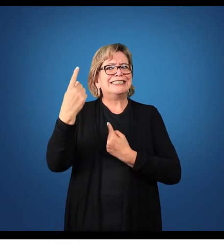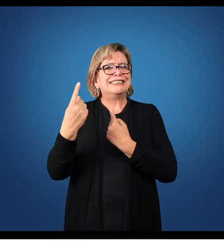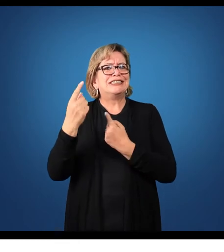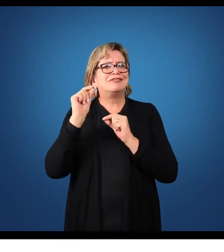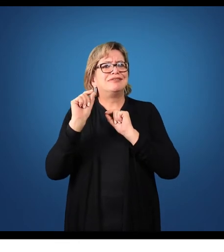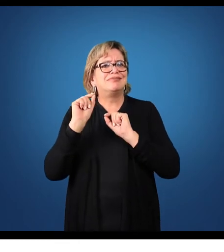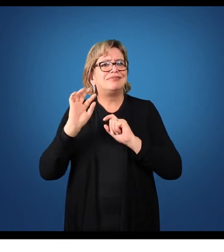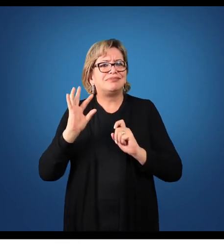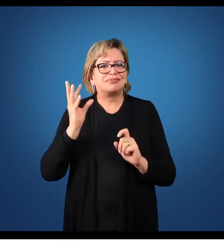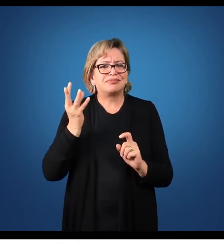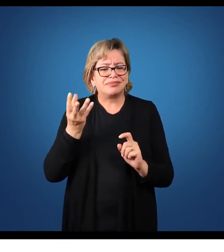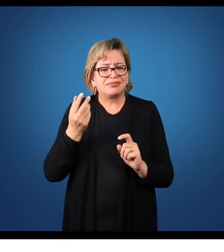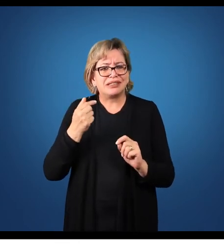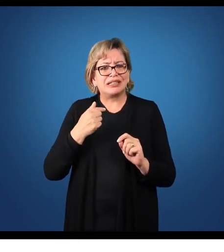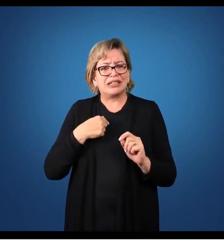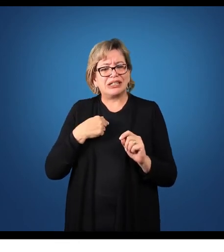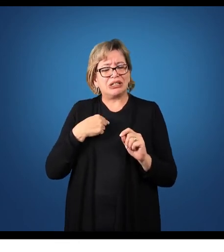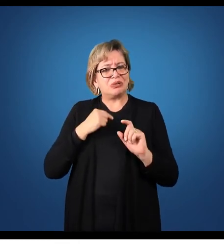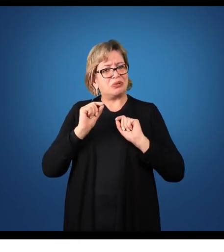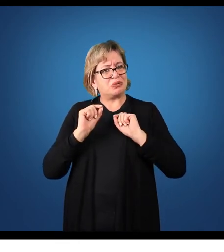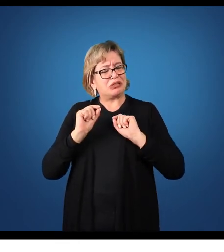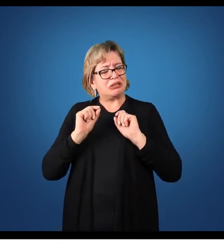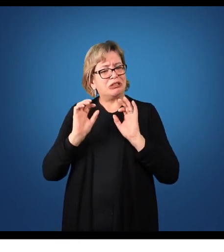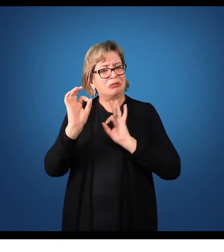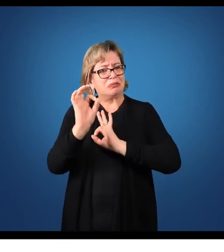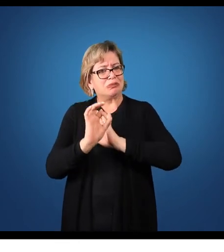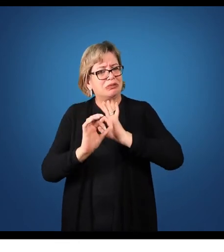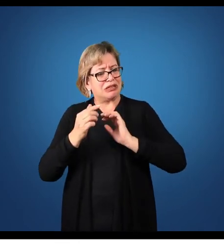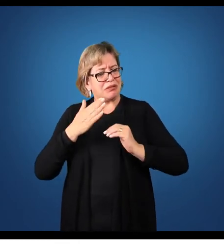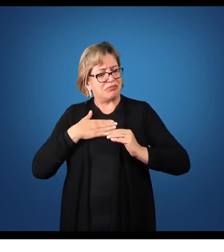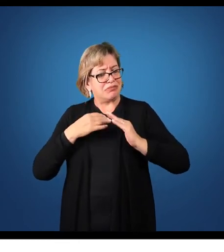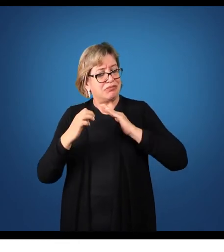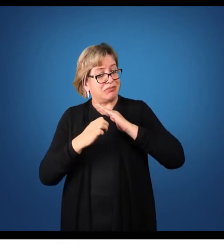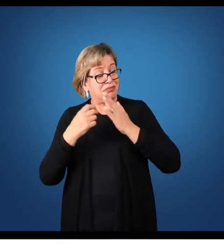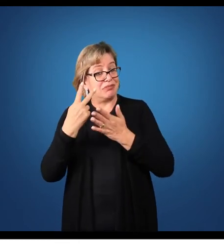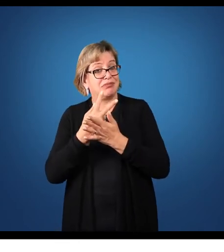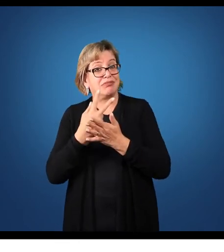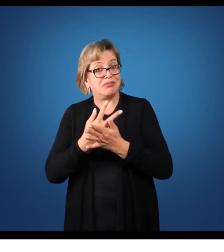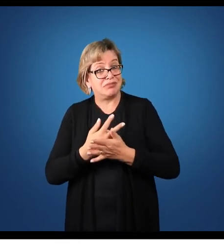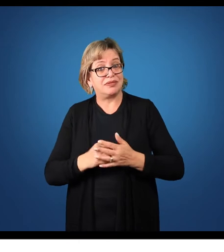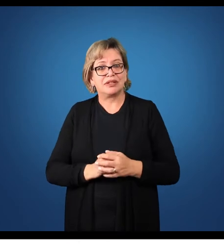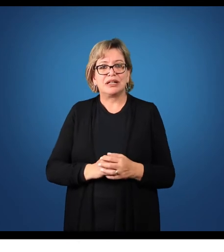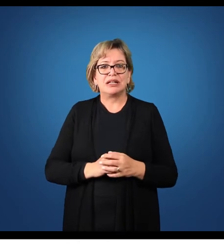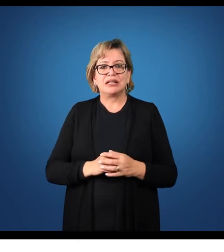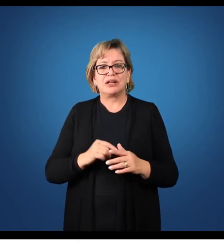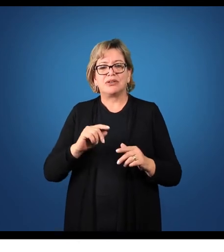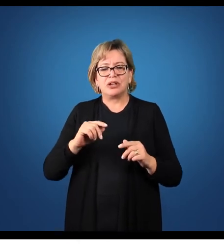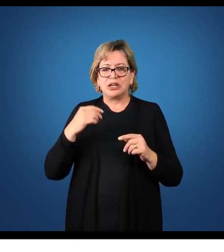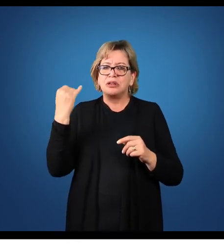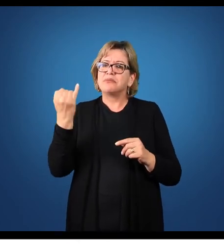conseguiram. Então alguma coisa está errada na minha empresa. Então a comparação com outras empresas